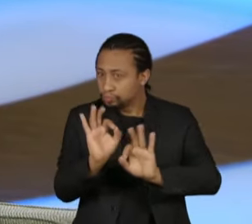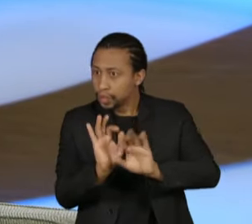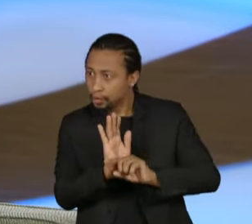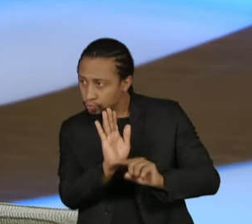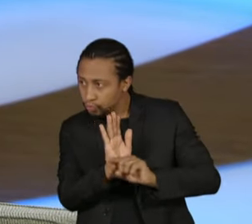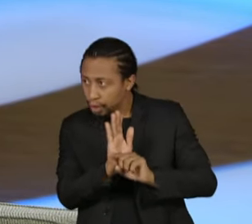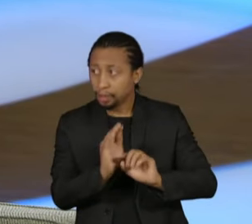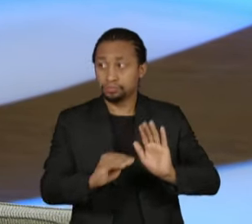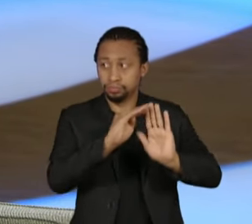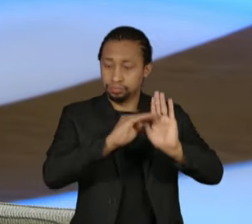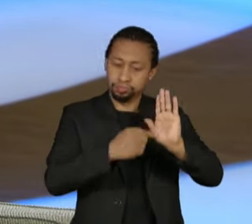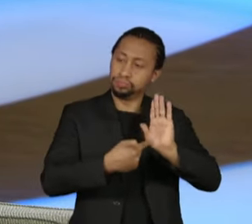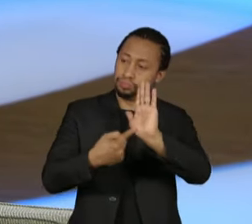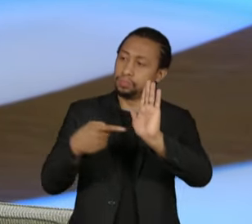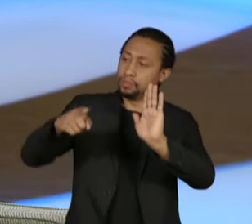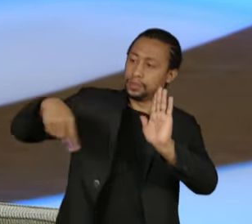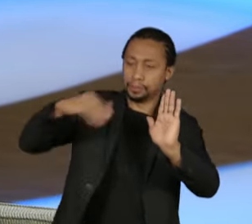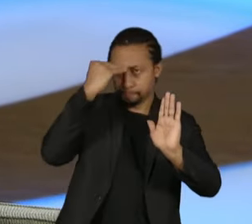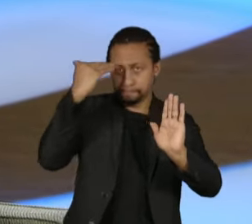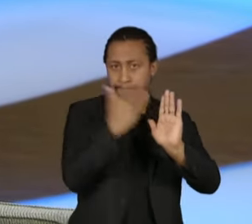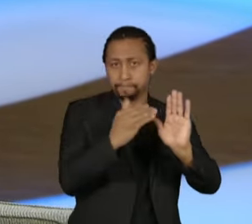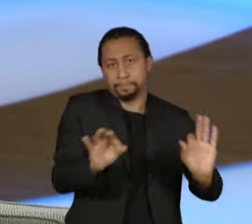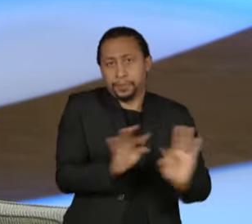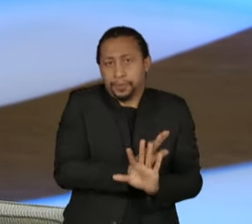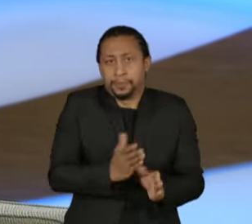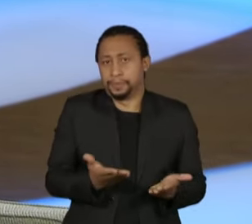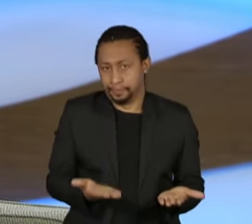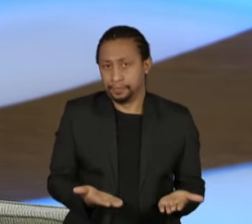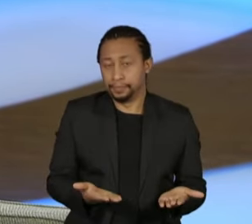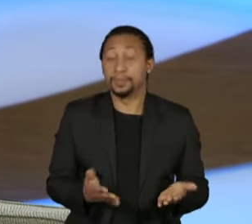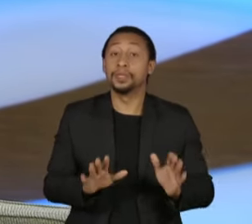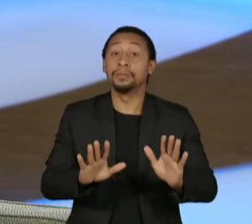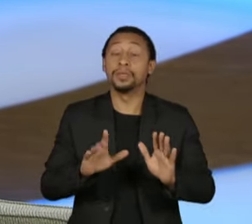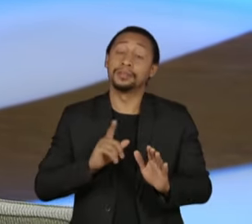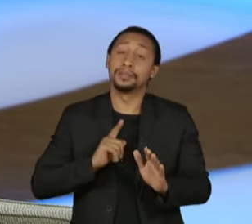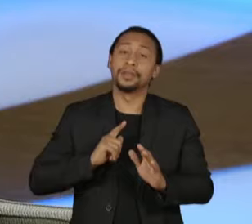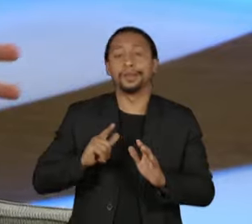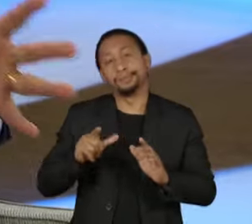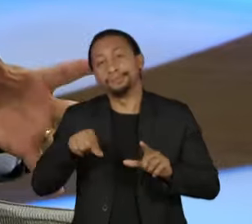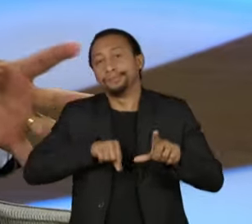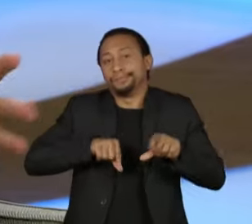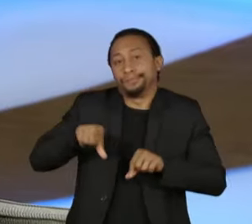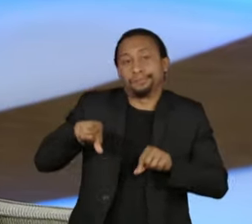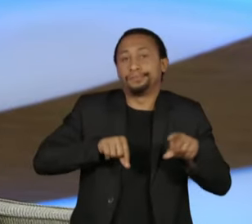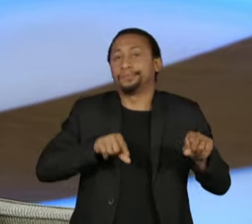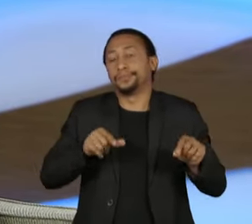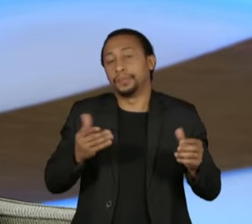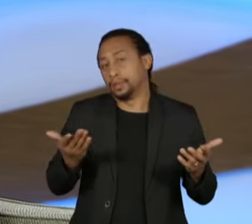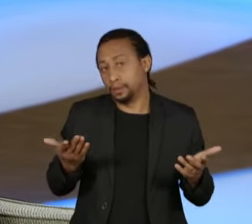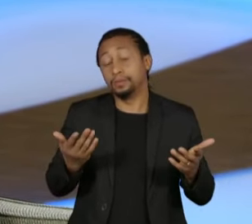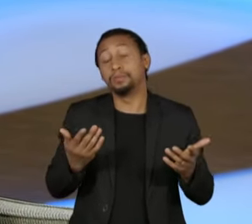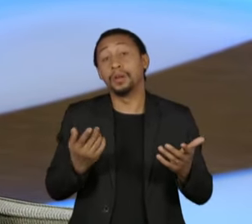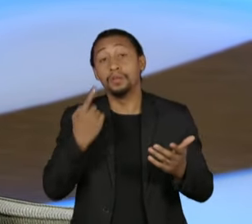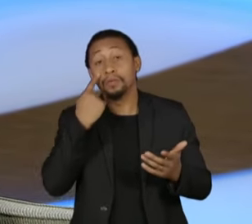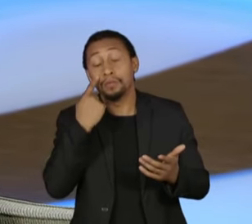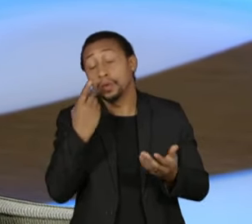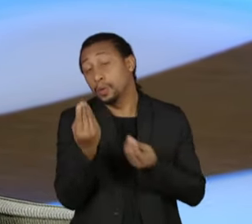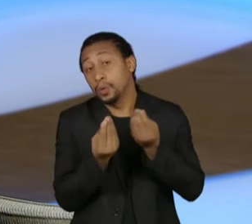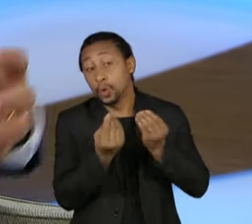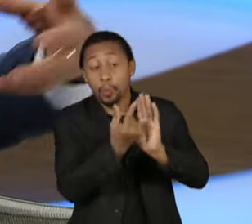de algumas alternativas, basicamente vinculada ao valor necessário para